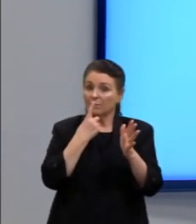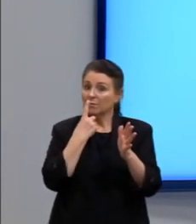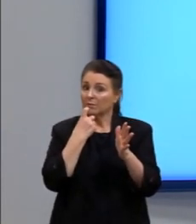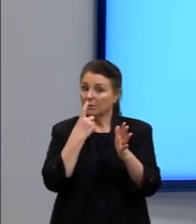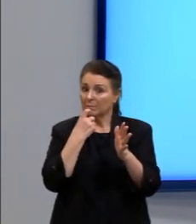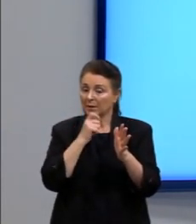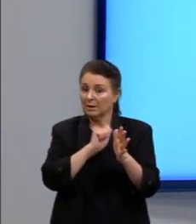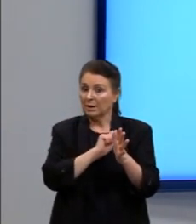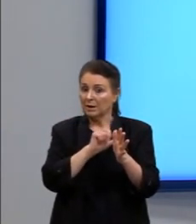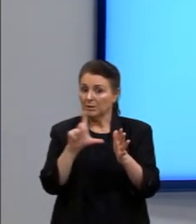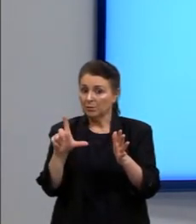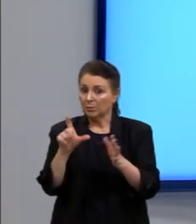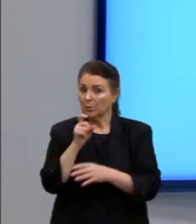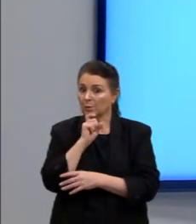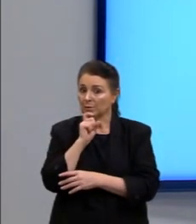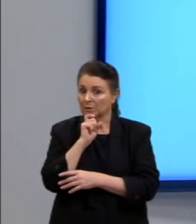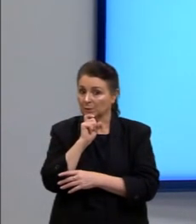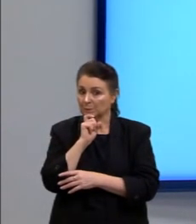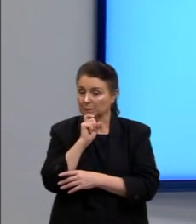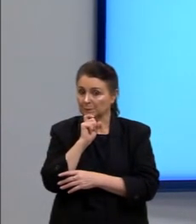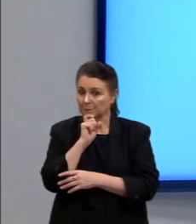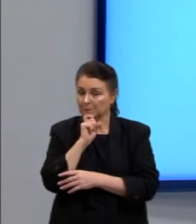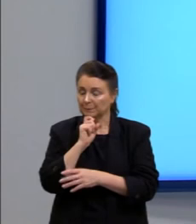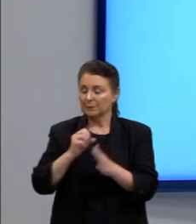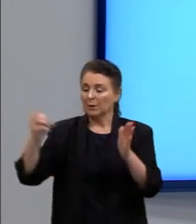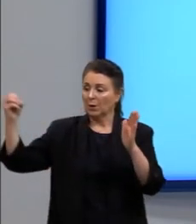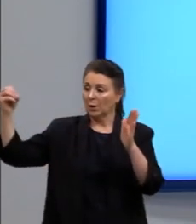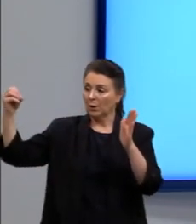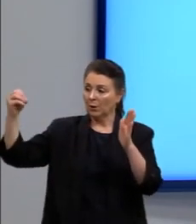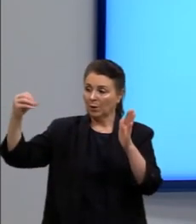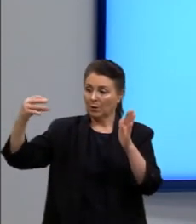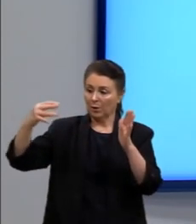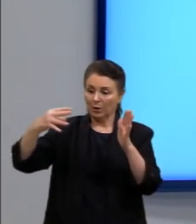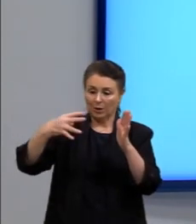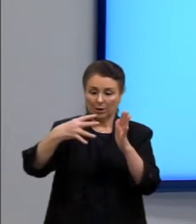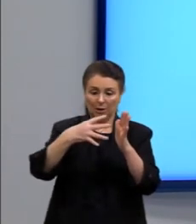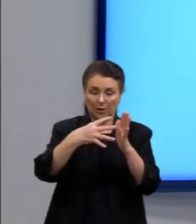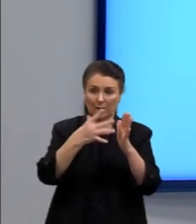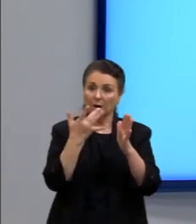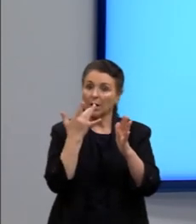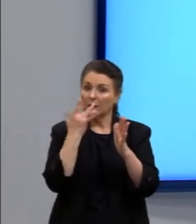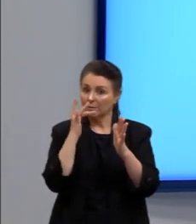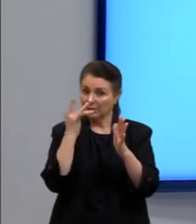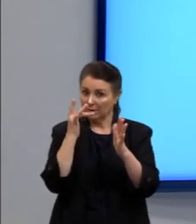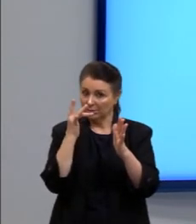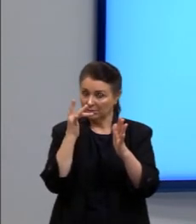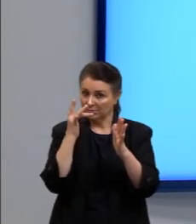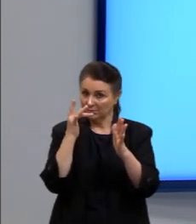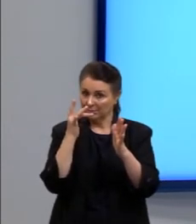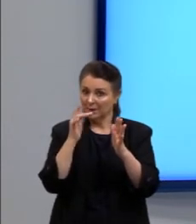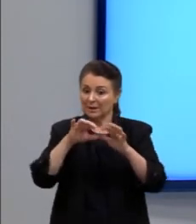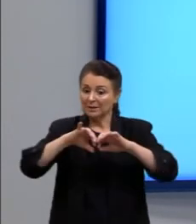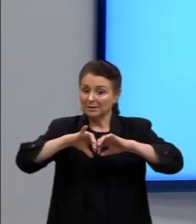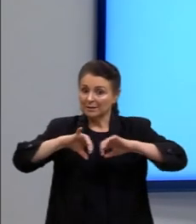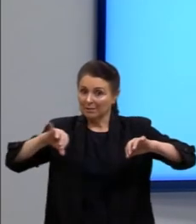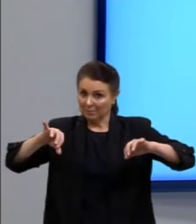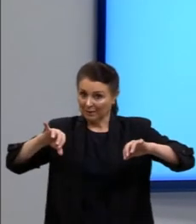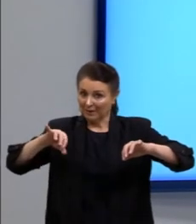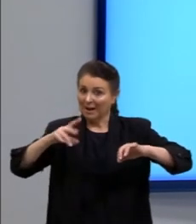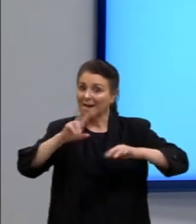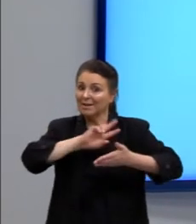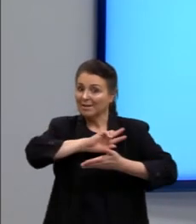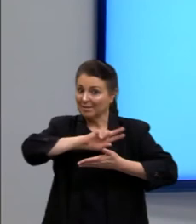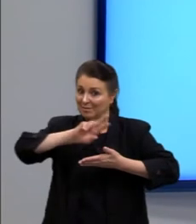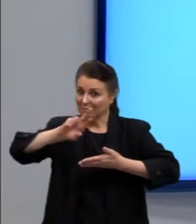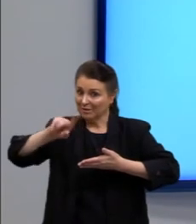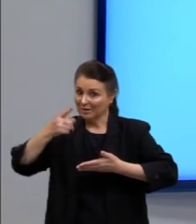azul e verde. A luz branca que geralmente a gente vê, né? Que se separa em todas as cores,